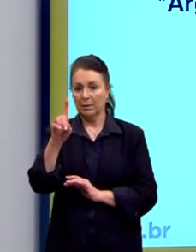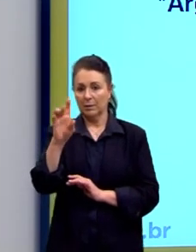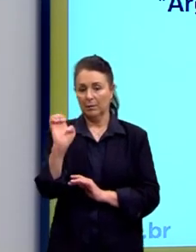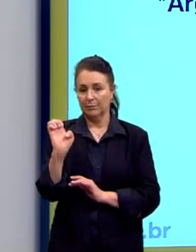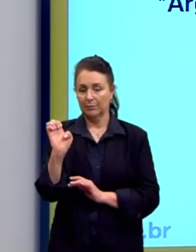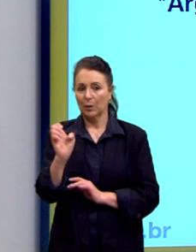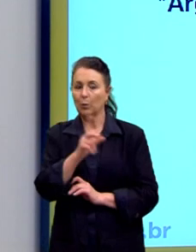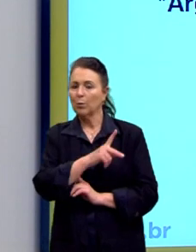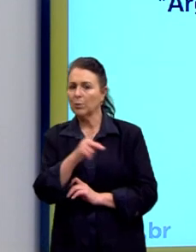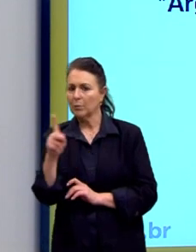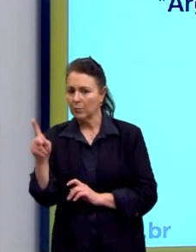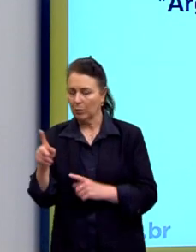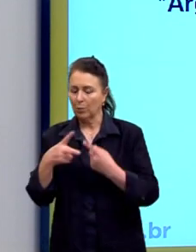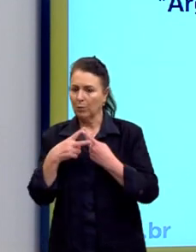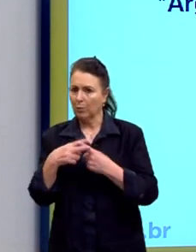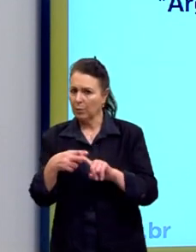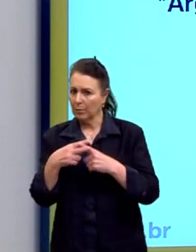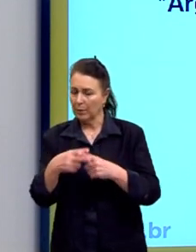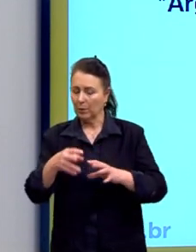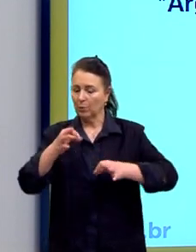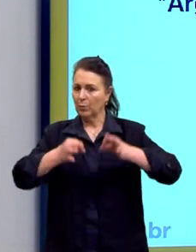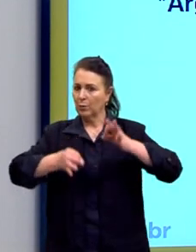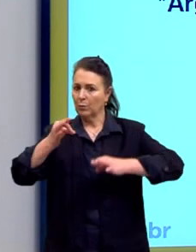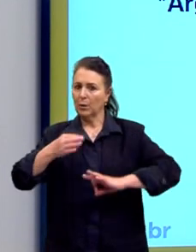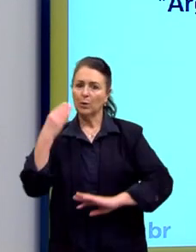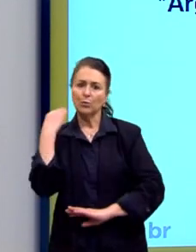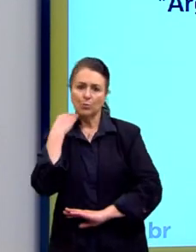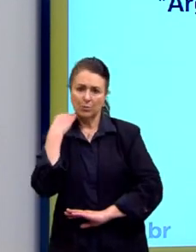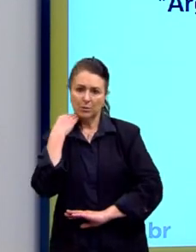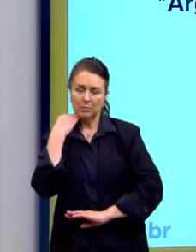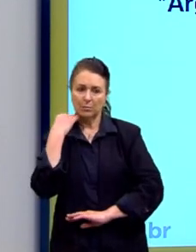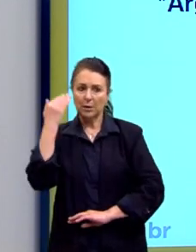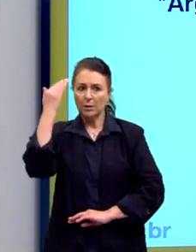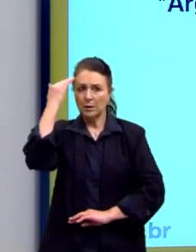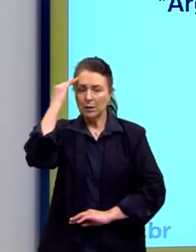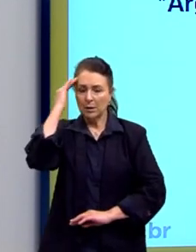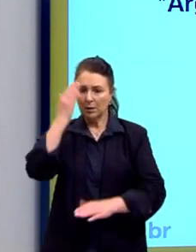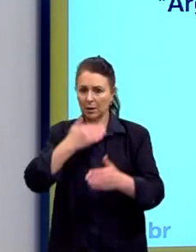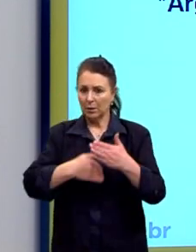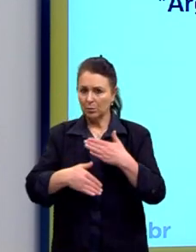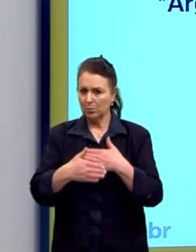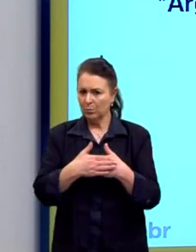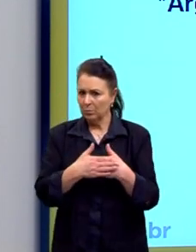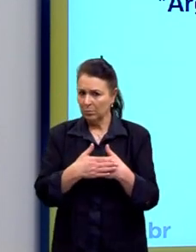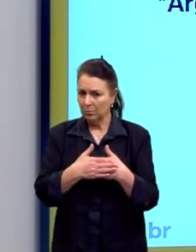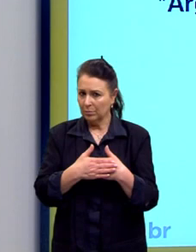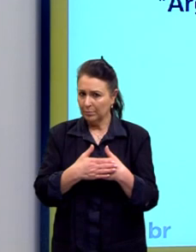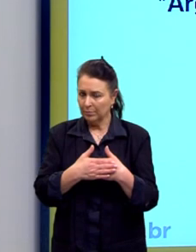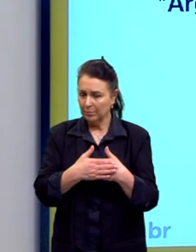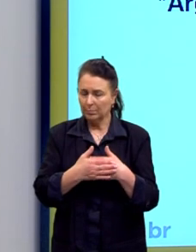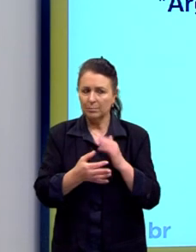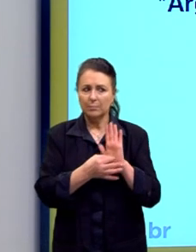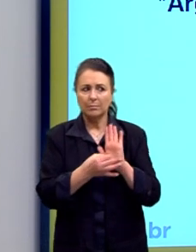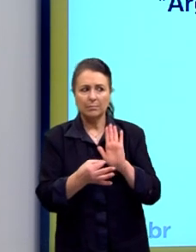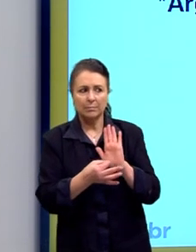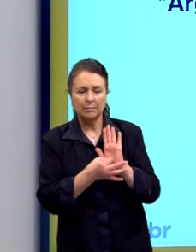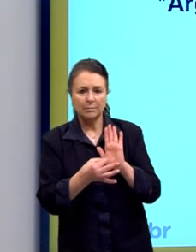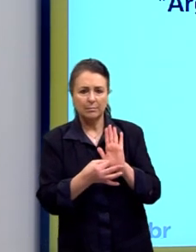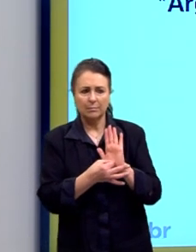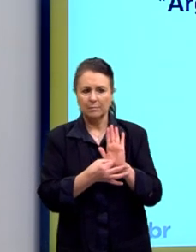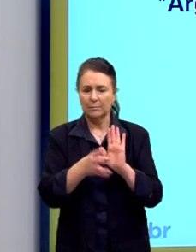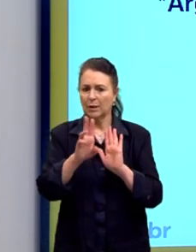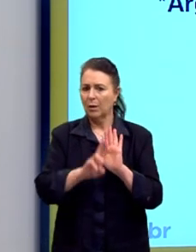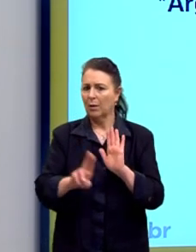mecânico, ou é juiz, ele deve entender de tudo? Esse é argumento muito utilizado. Ah, fulano de tal,